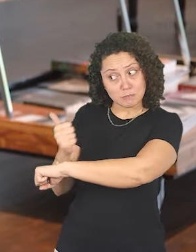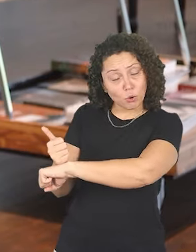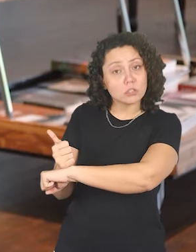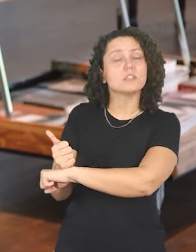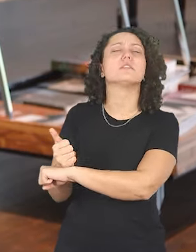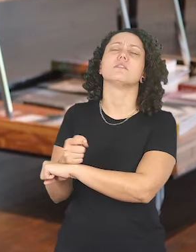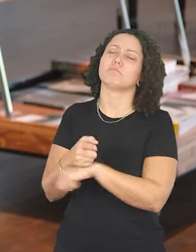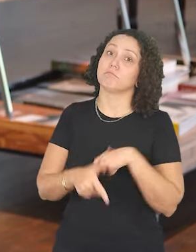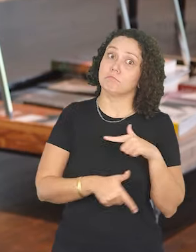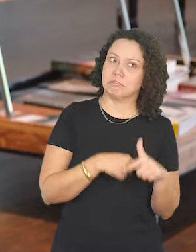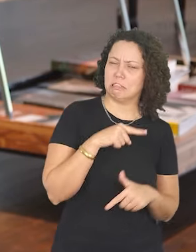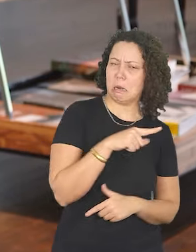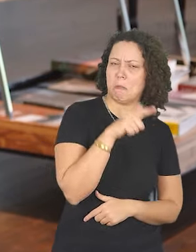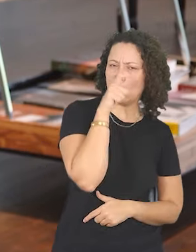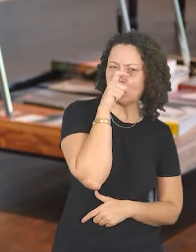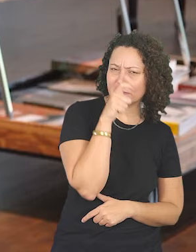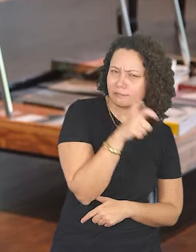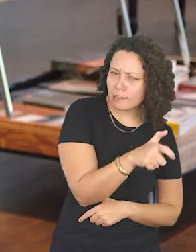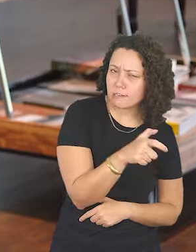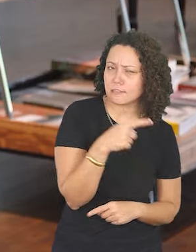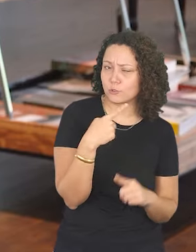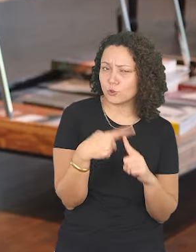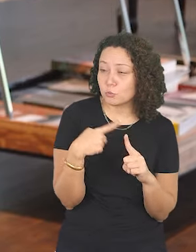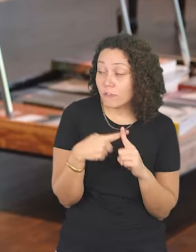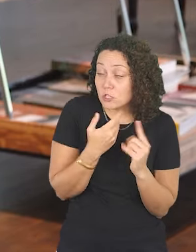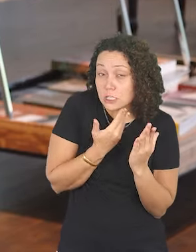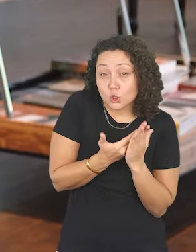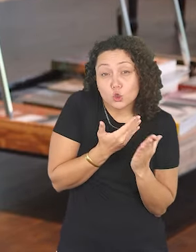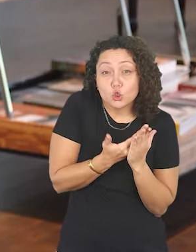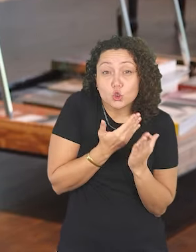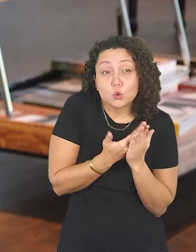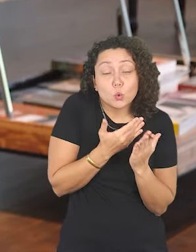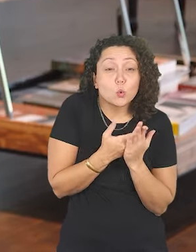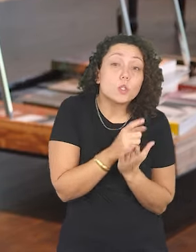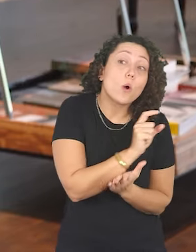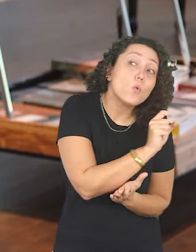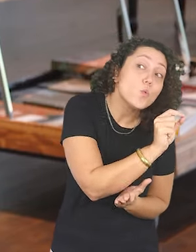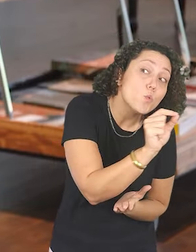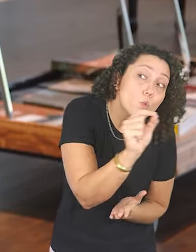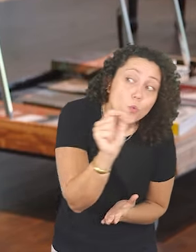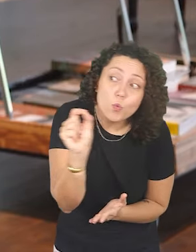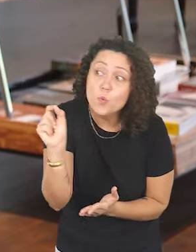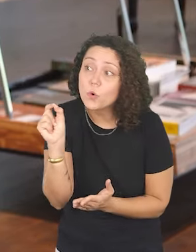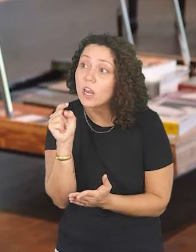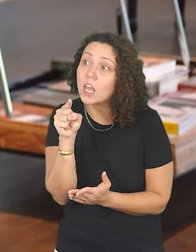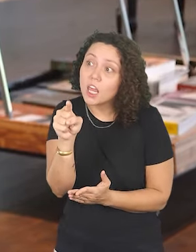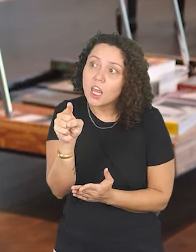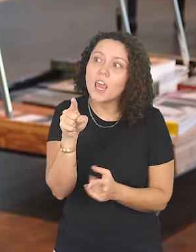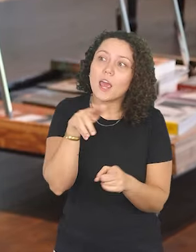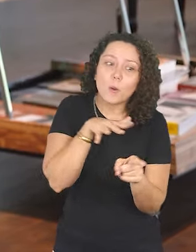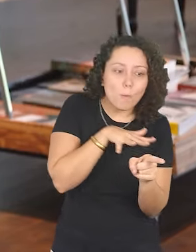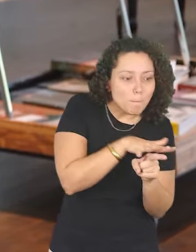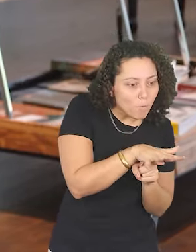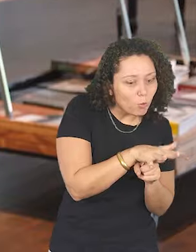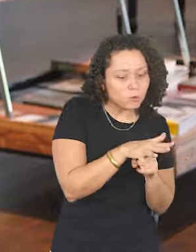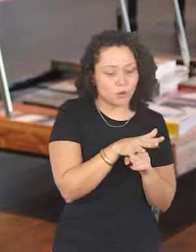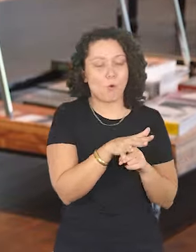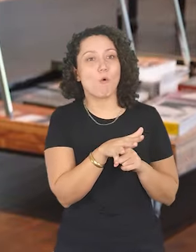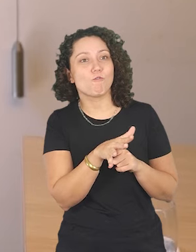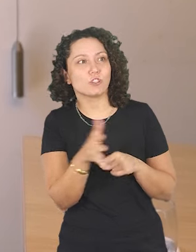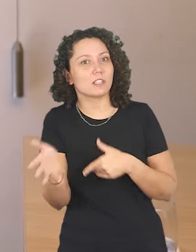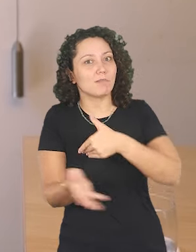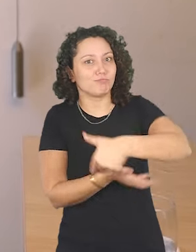é um trabalho muito interessante, onde você estuda bastante e você tem esse contato direto com os